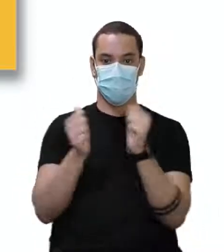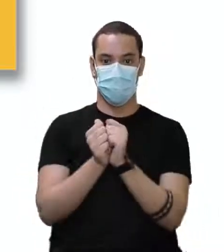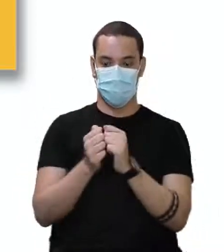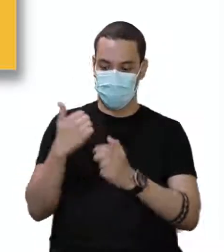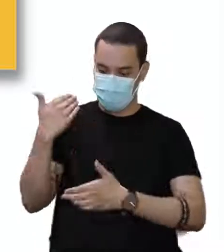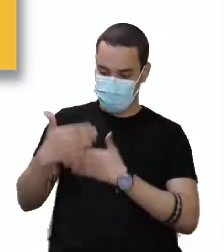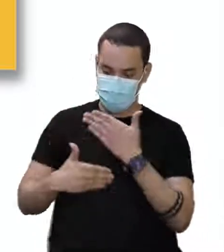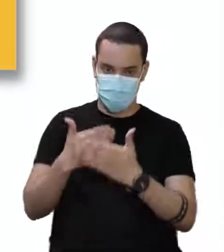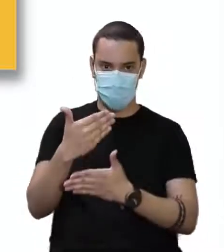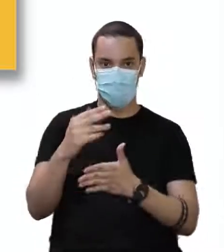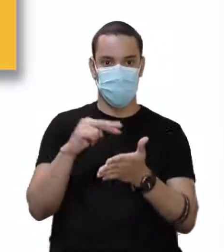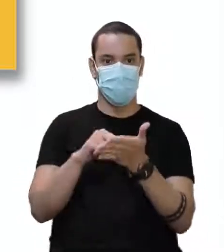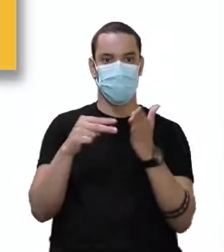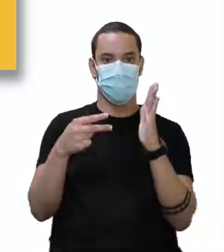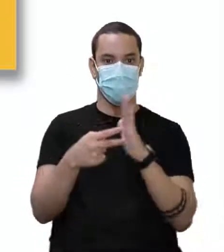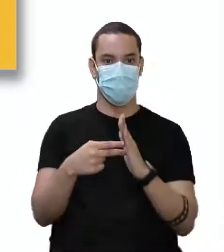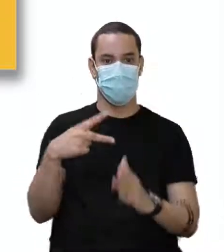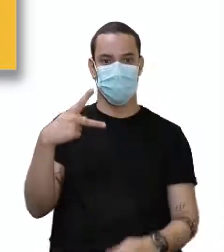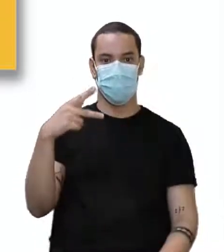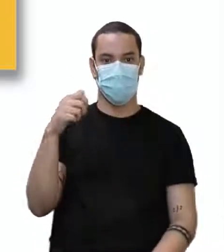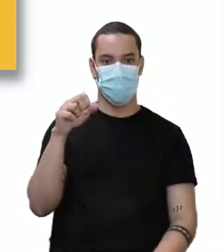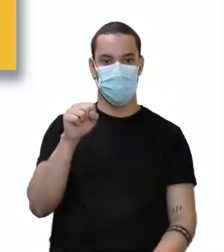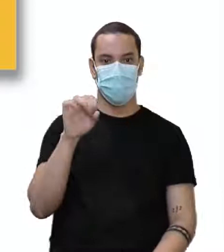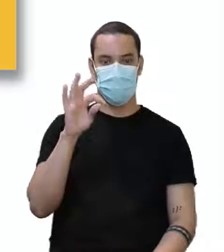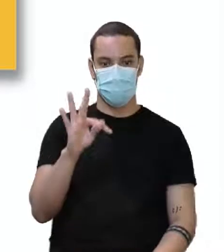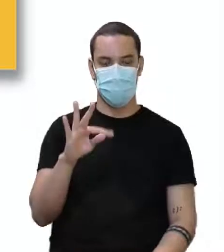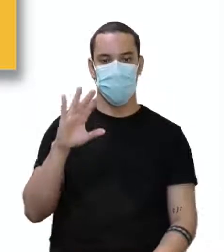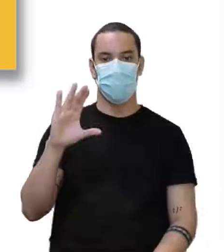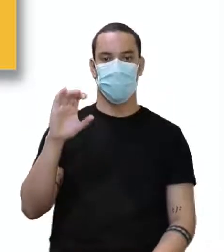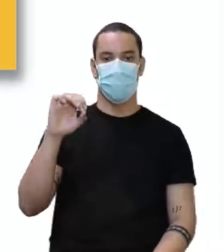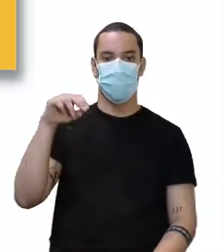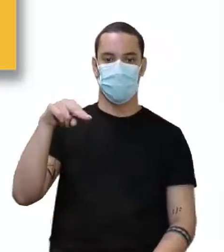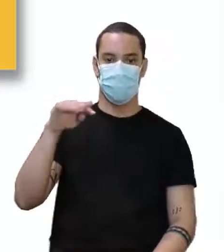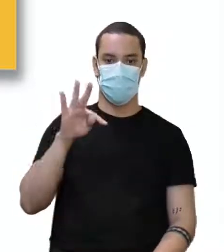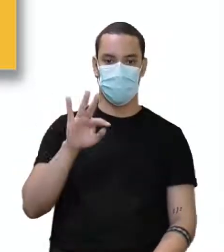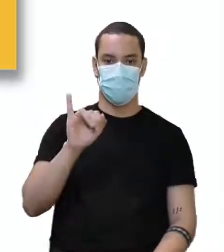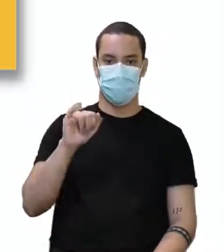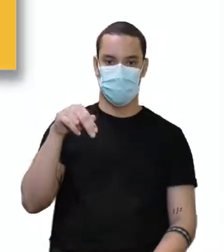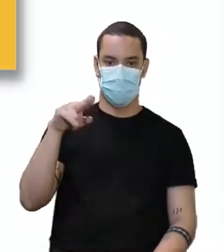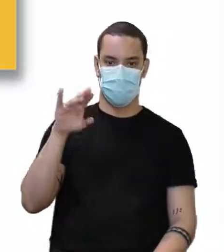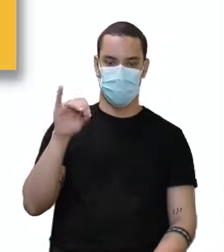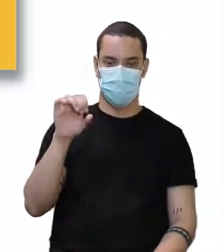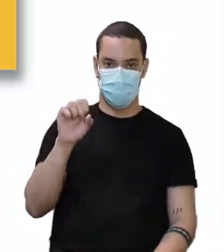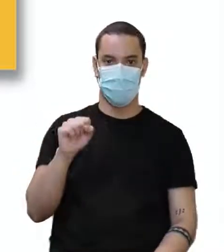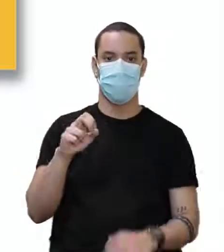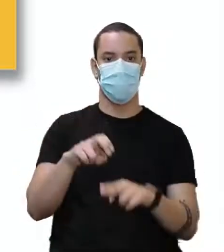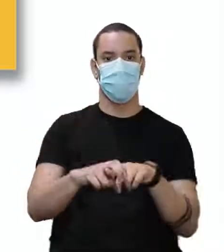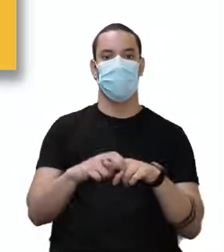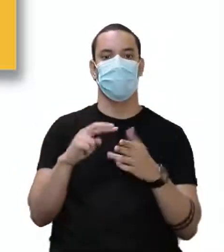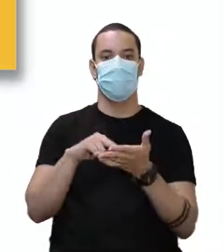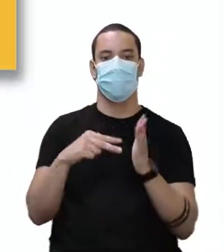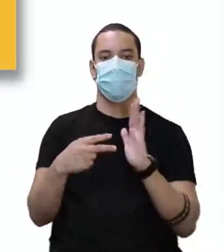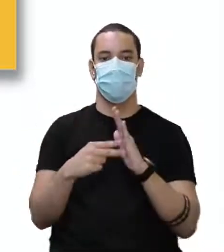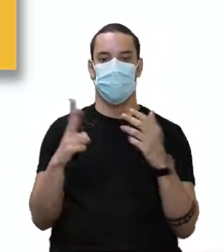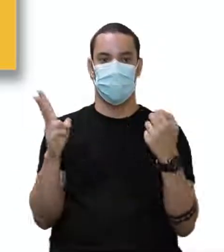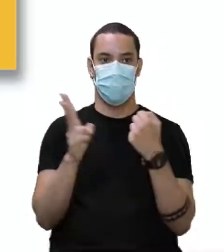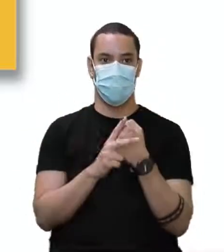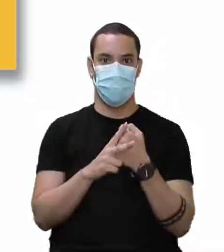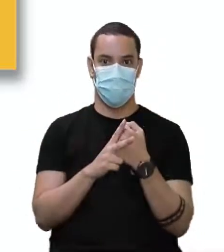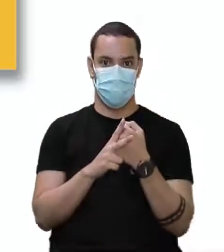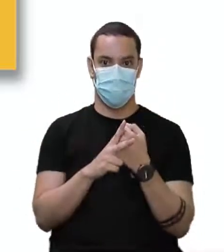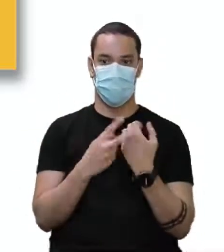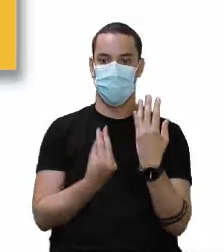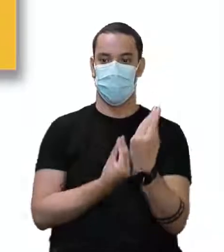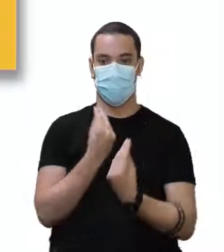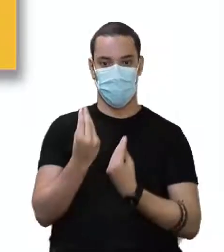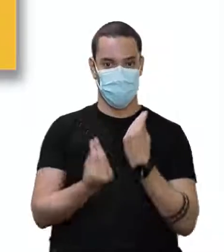andamento, se chama de past continuous. Então, vamos ver sobre o uso da forma verbal do past